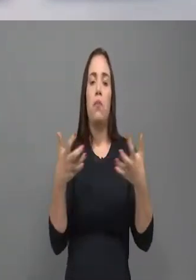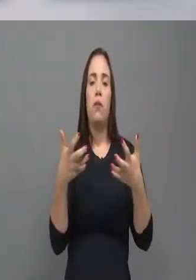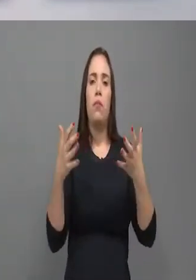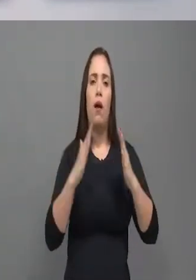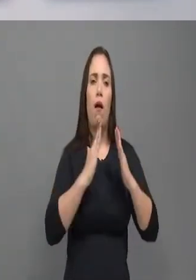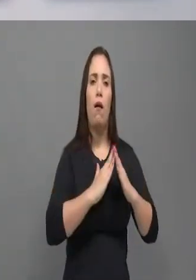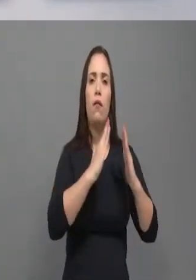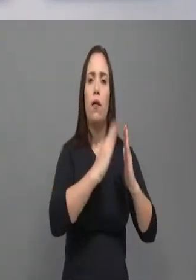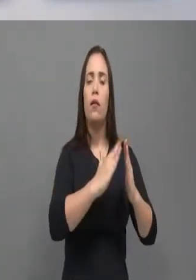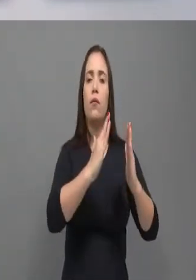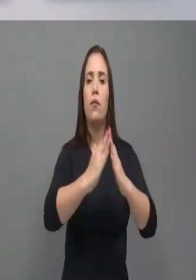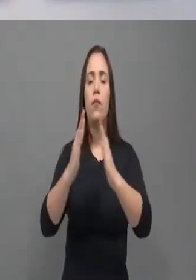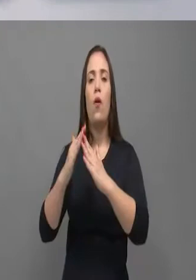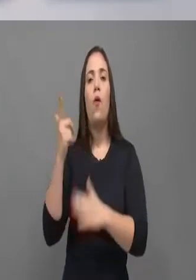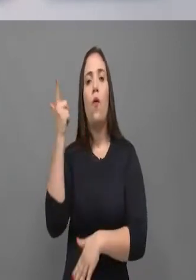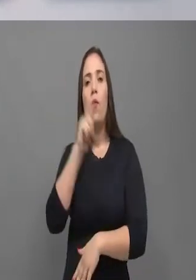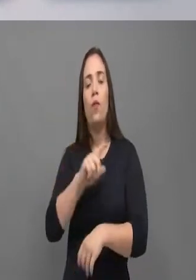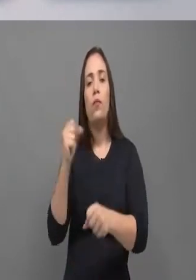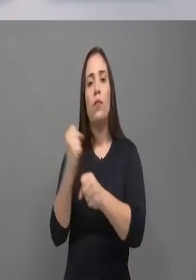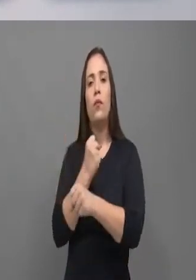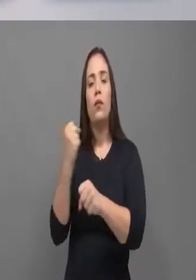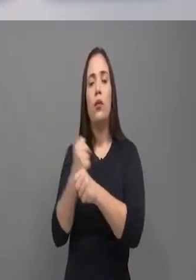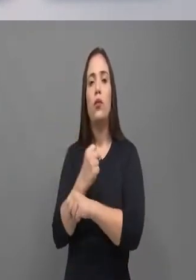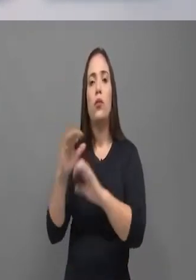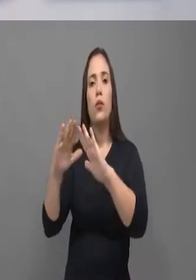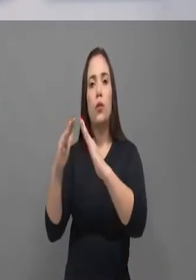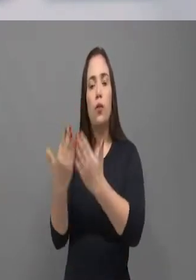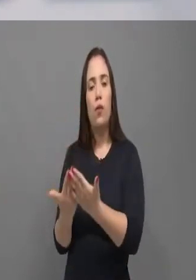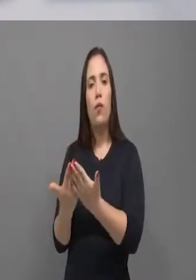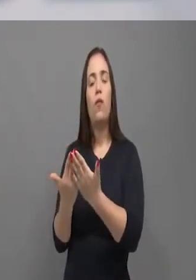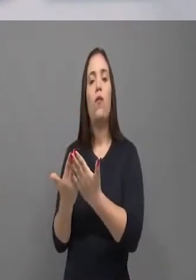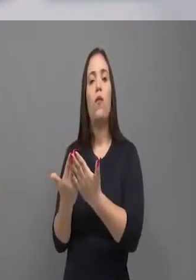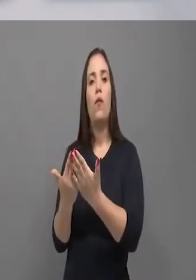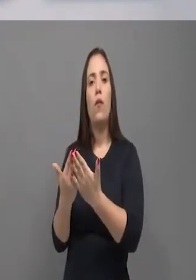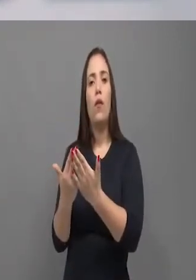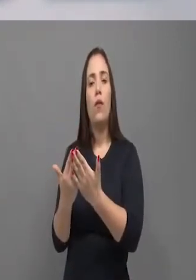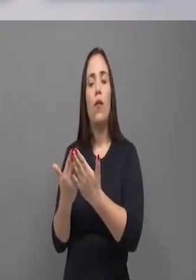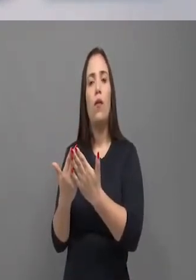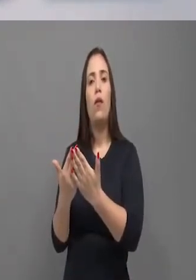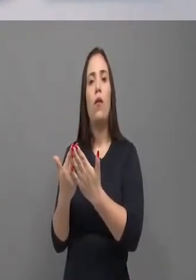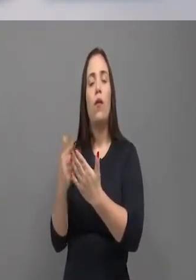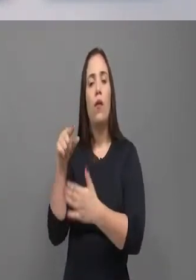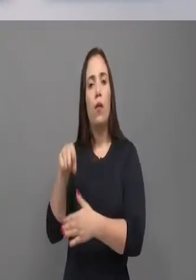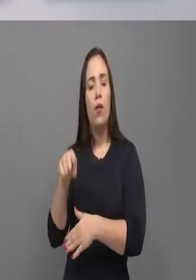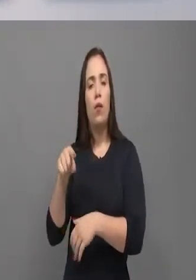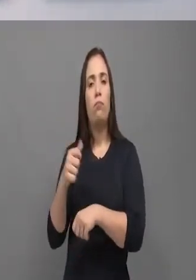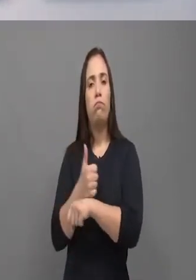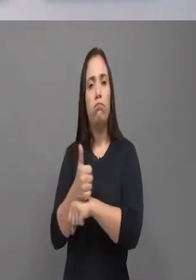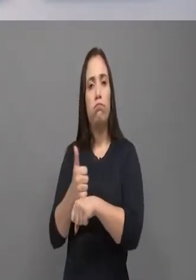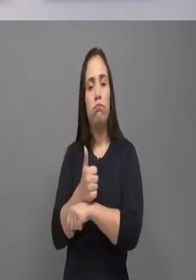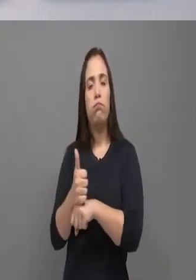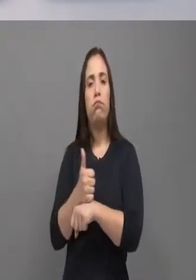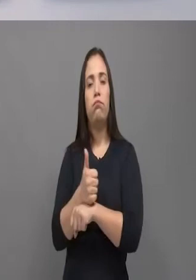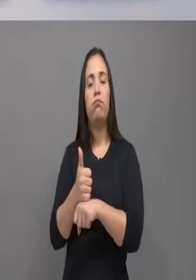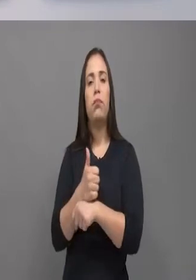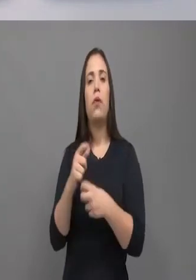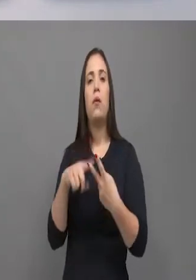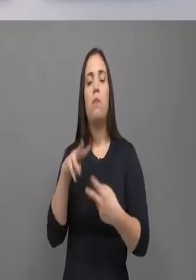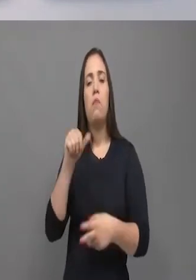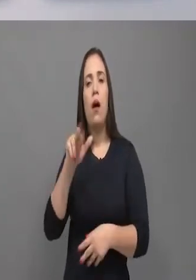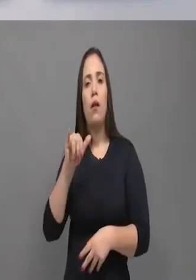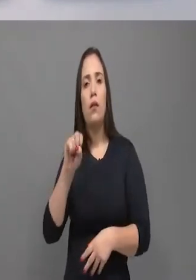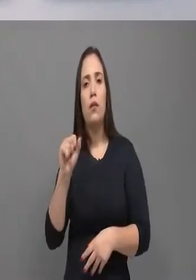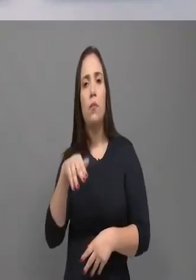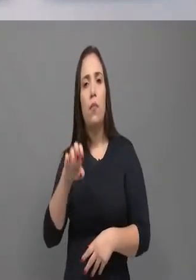levamos postos saúde, tem vários postos de saúde, aí o governo do Estado fez o liceu, agora o prefeito Roberto Claudio está